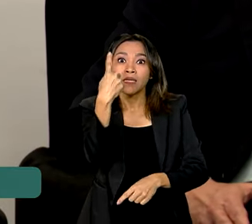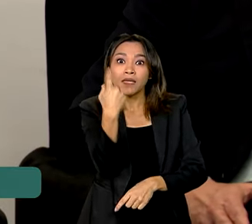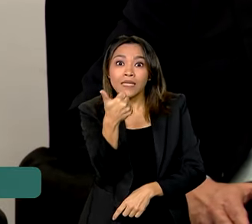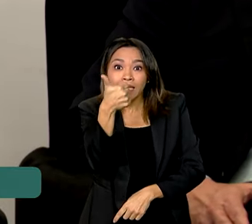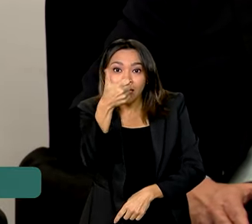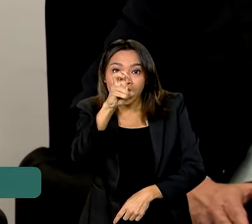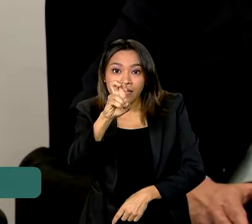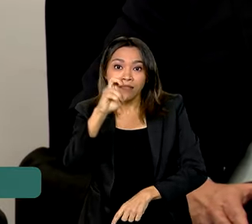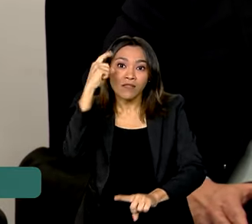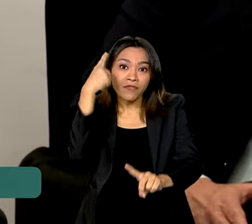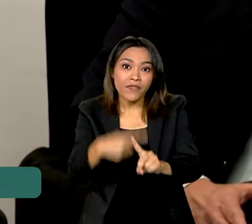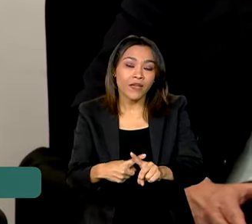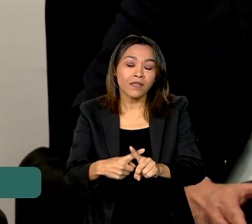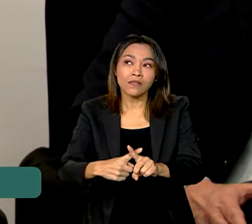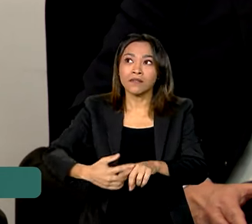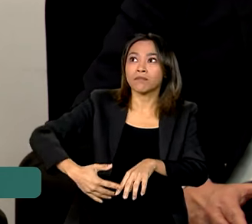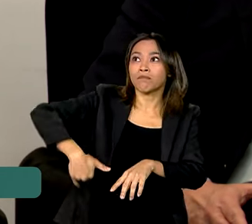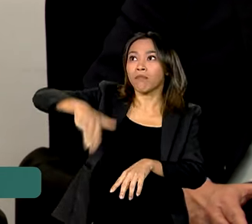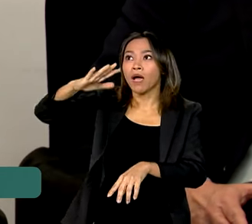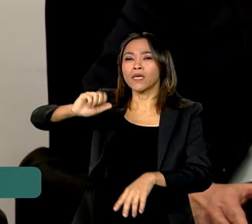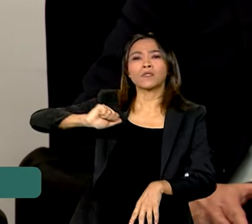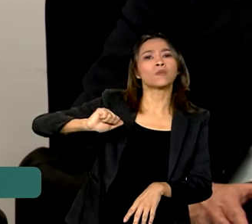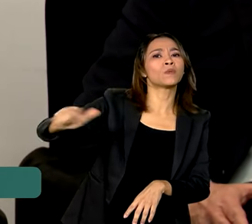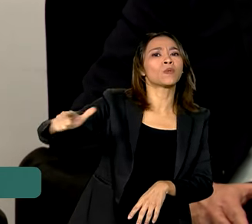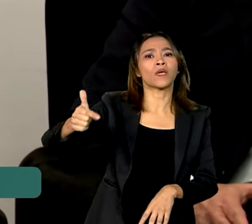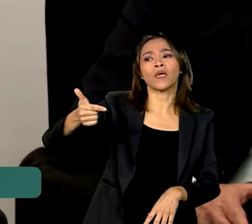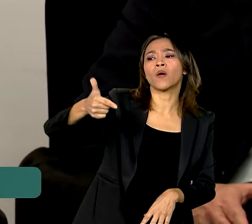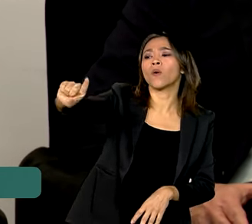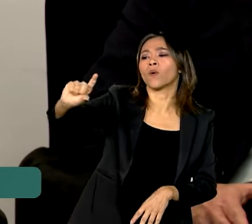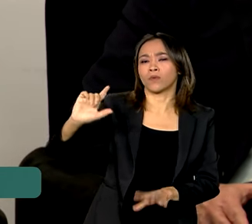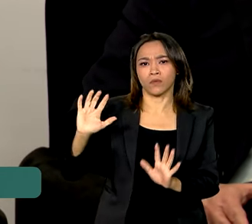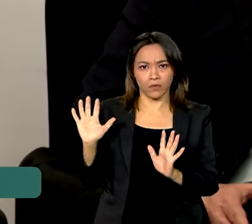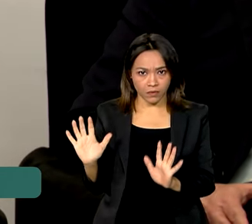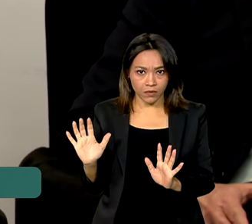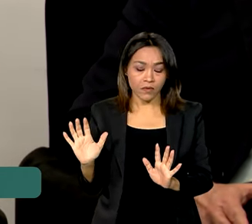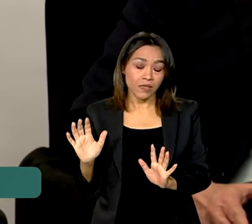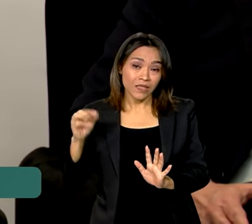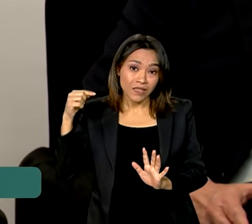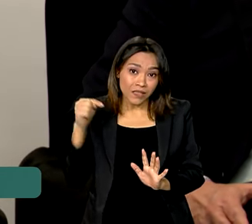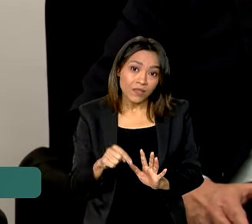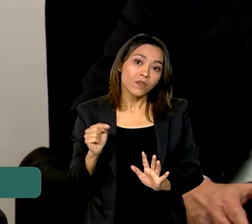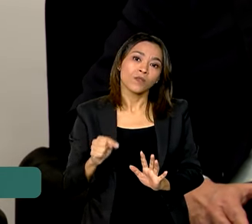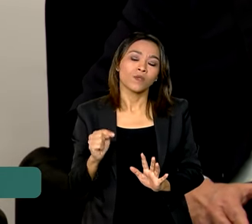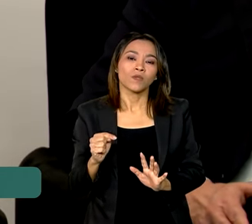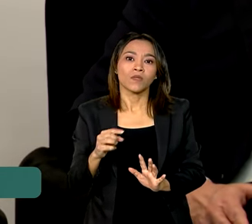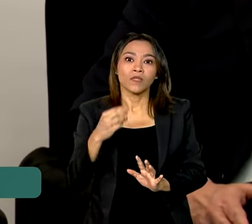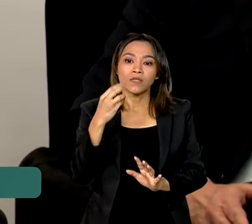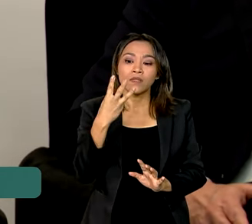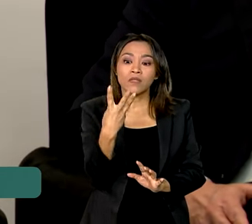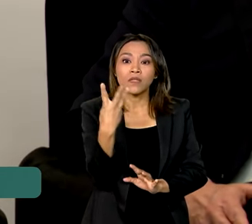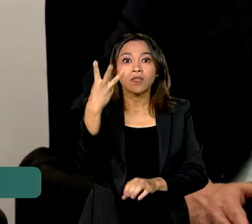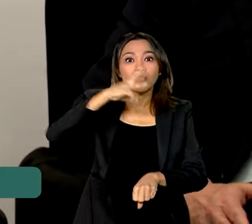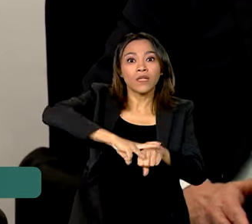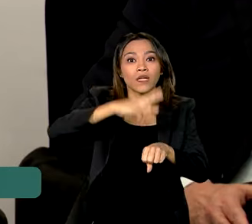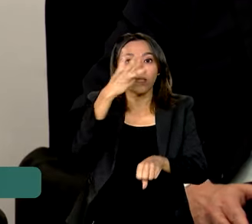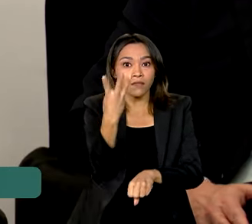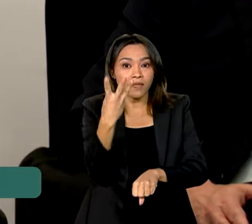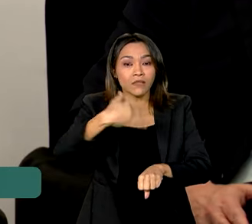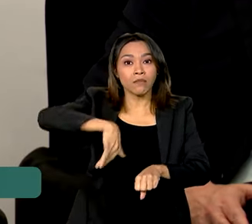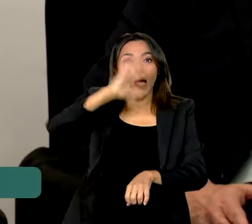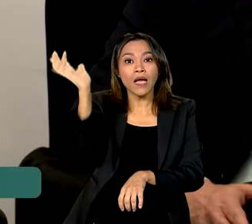maior do que em relação a outras causas. E geram três vezes mais